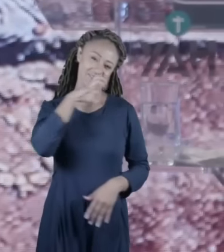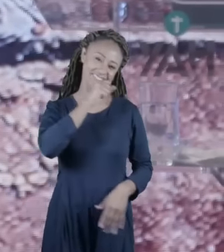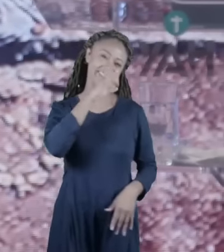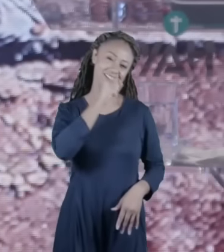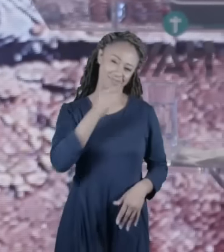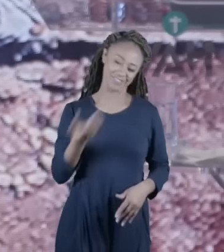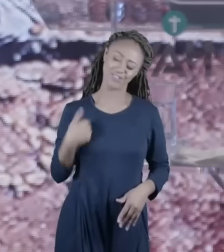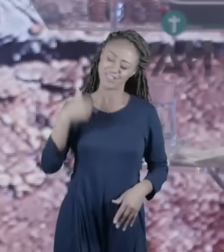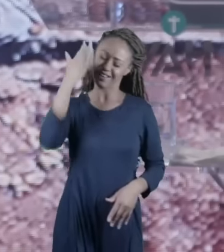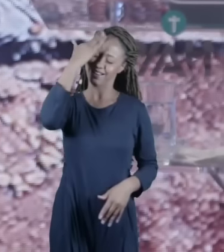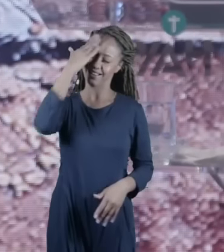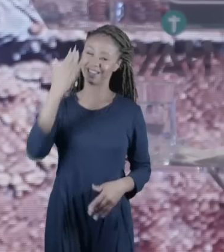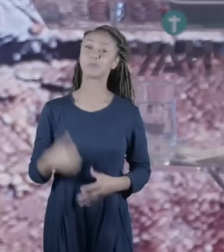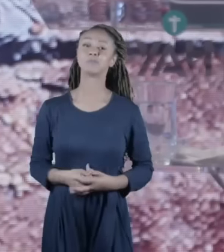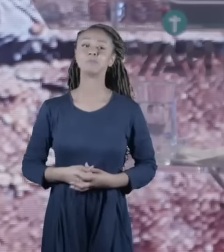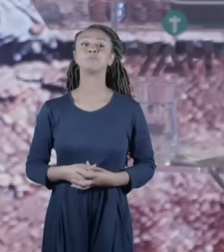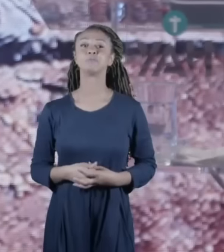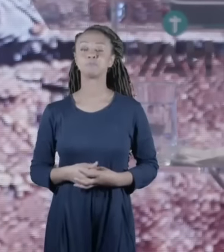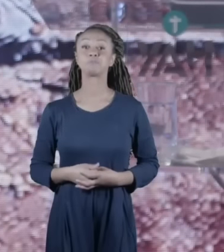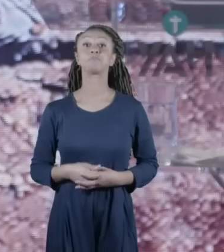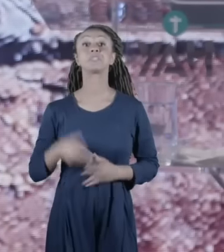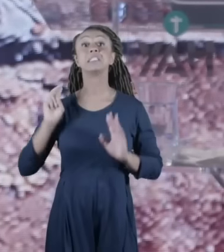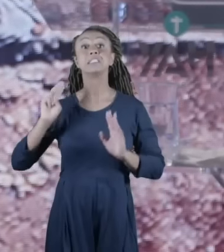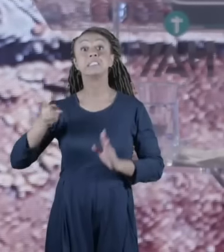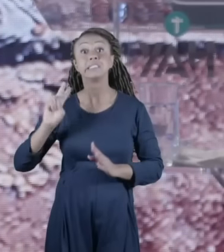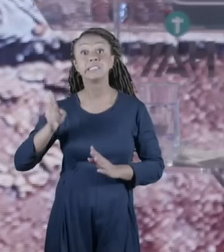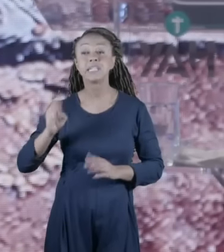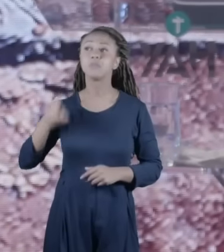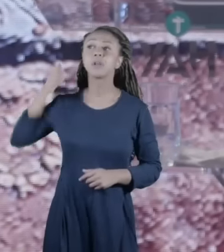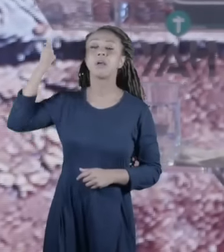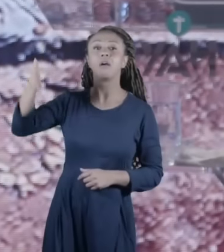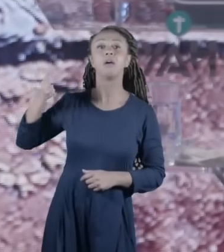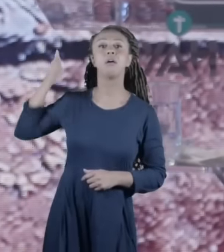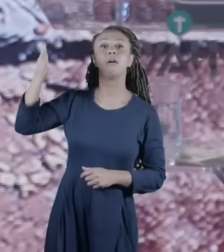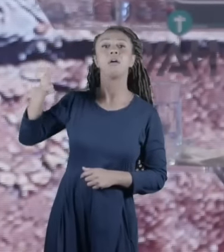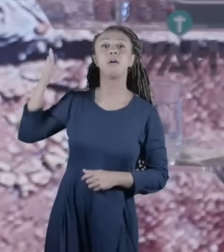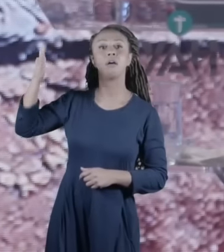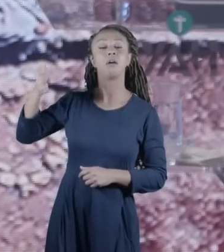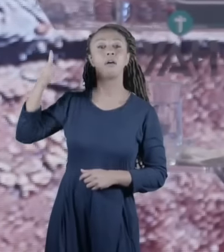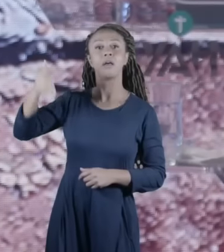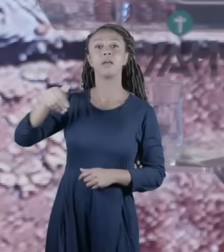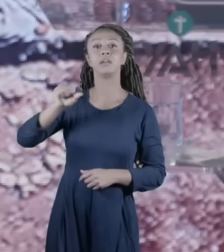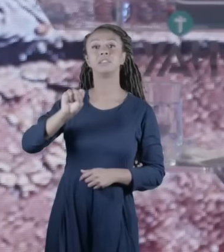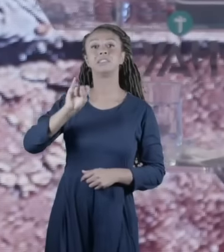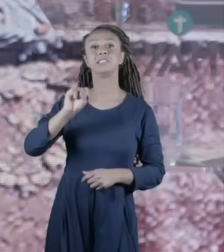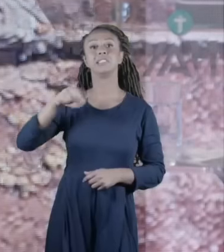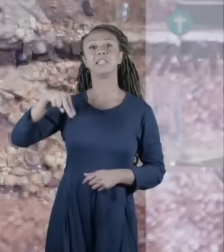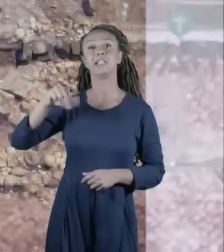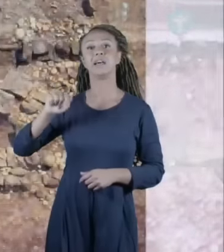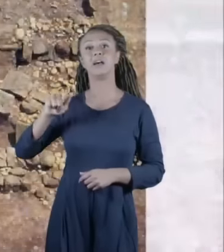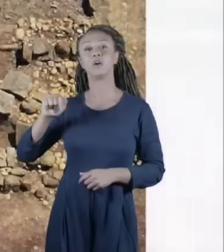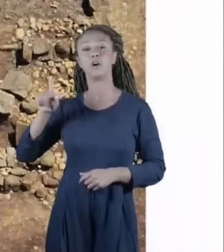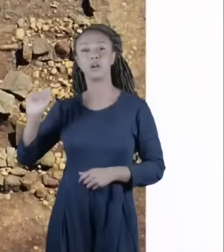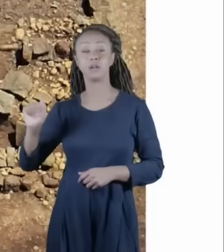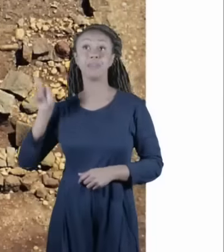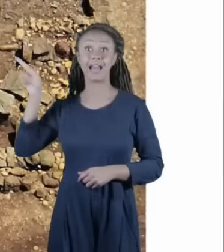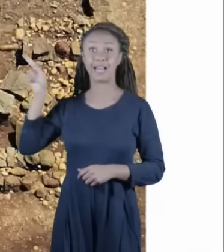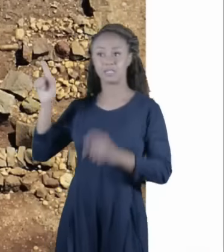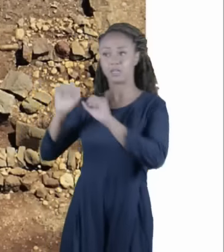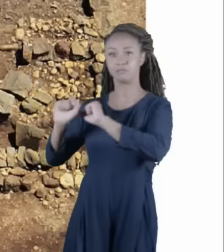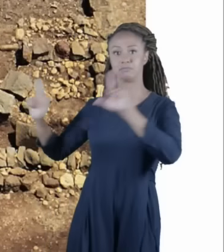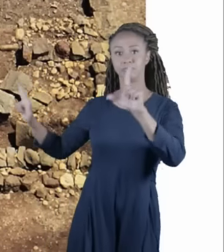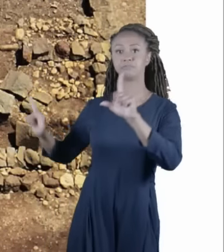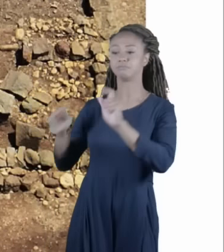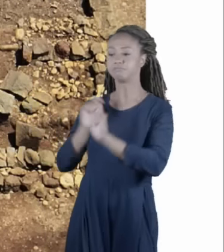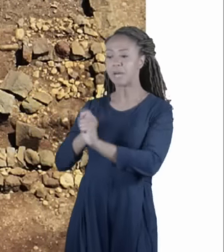então Jesus ia aos sábados em sinagogas essa aqui é uma escavação arqueológica que se encontrou